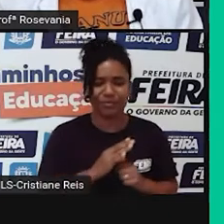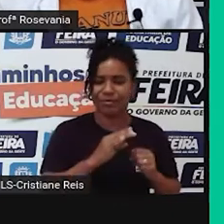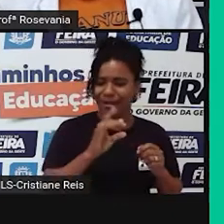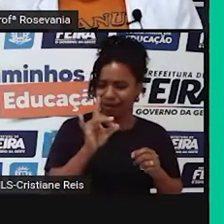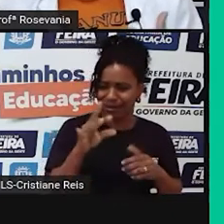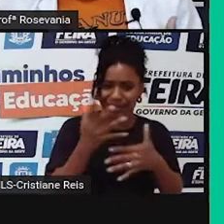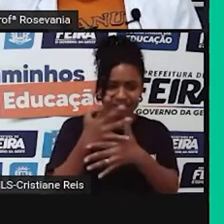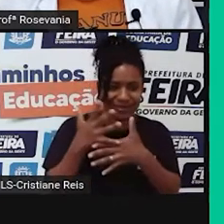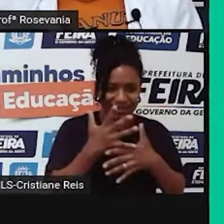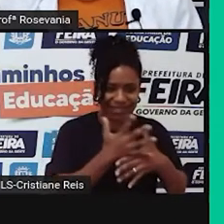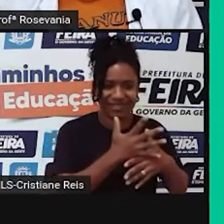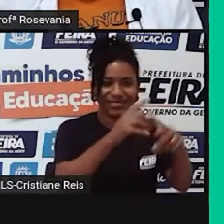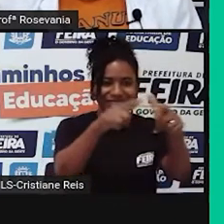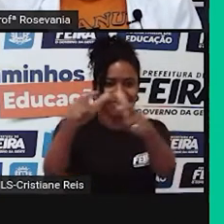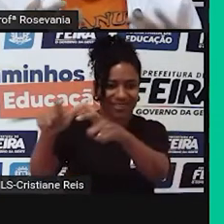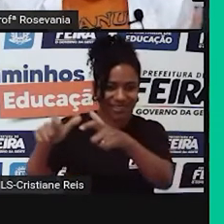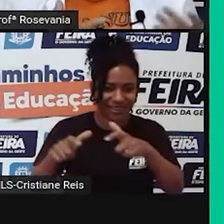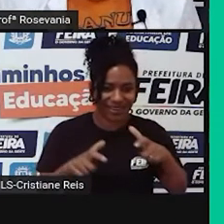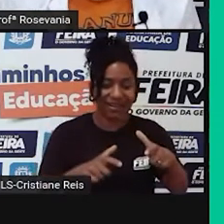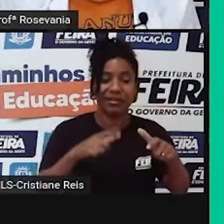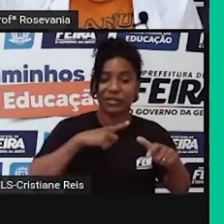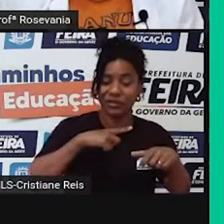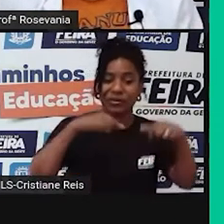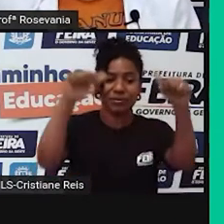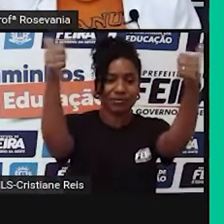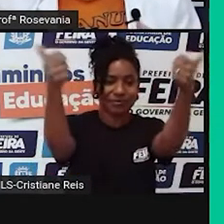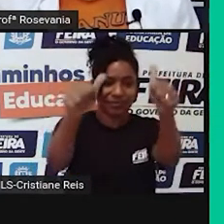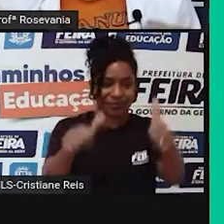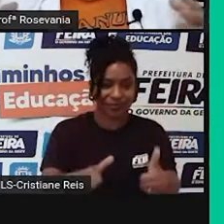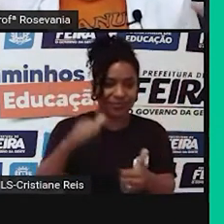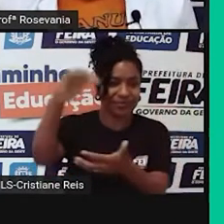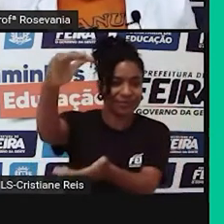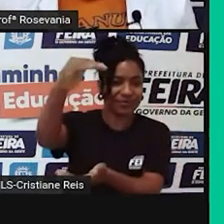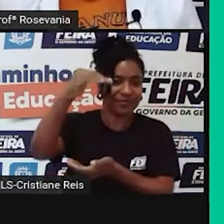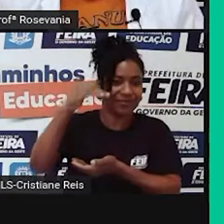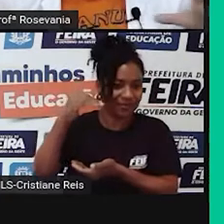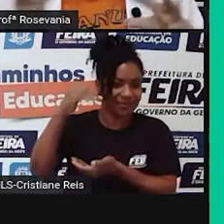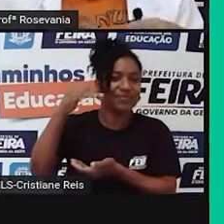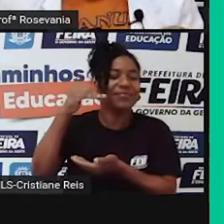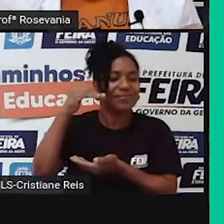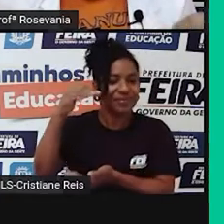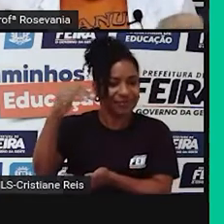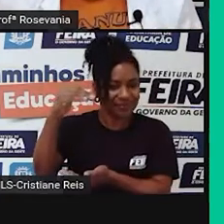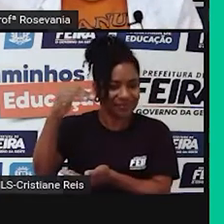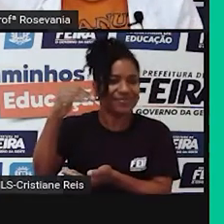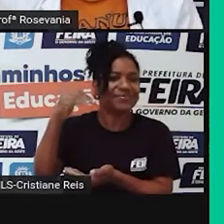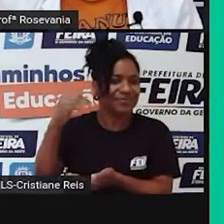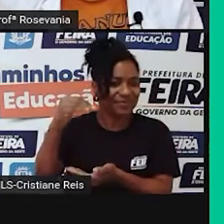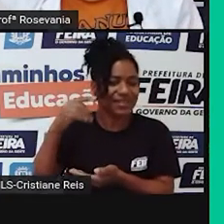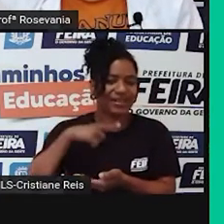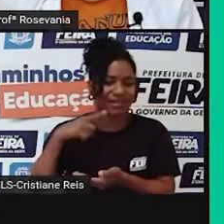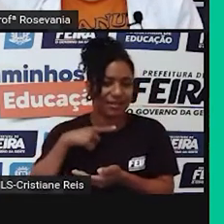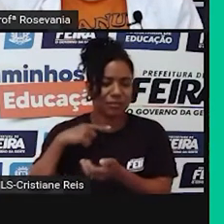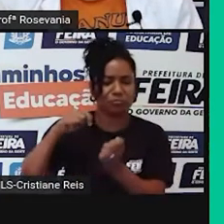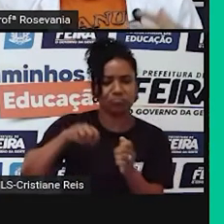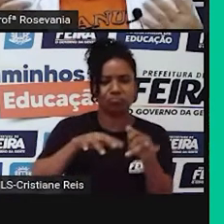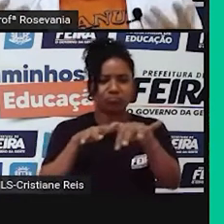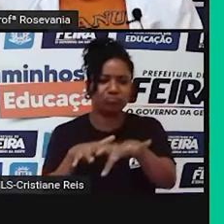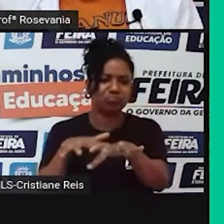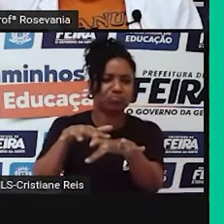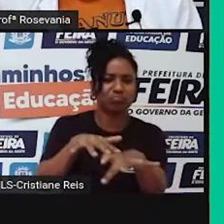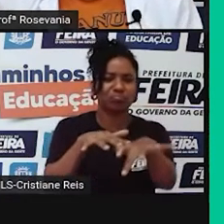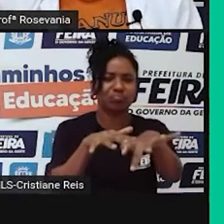e essas padroeiras, ou esses padroeiros, eles são representados através, né, dessas procissões